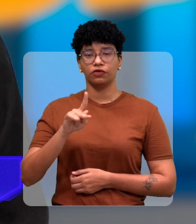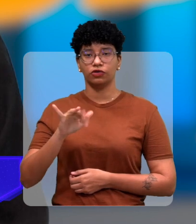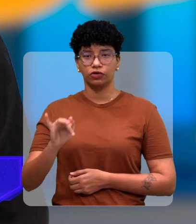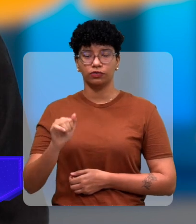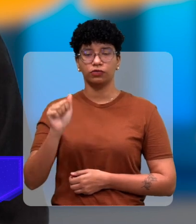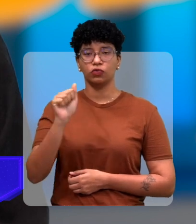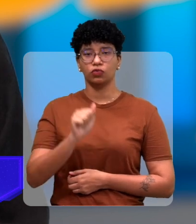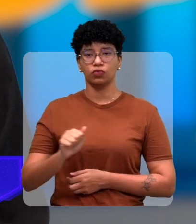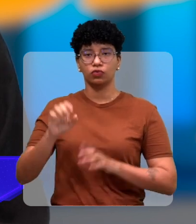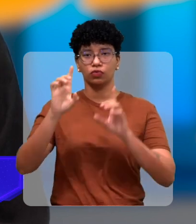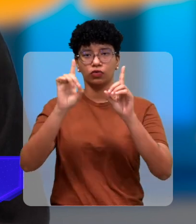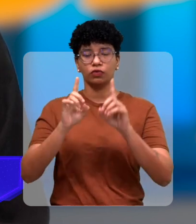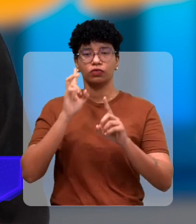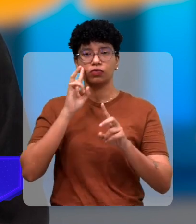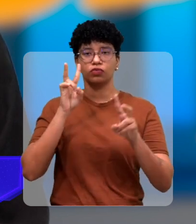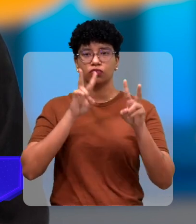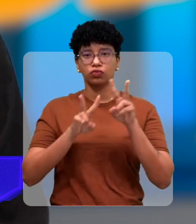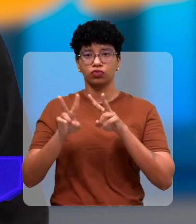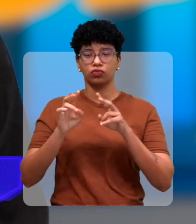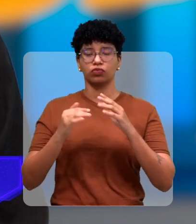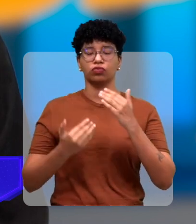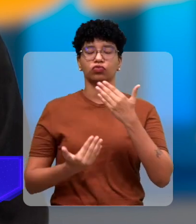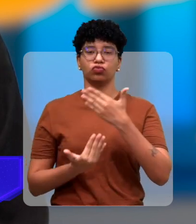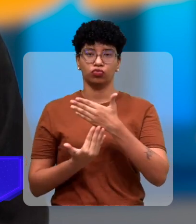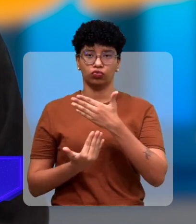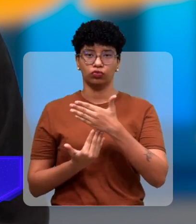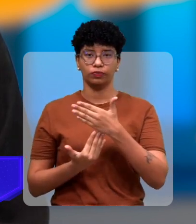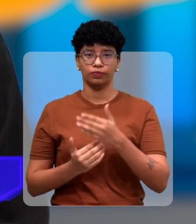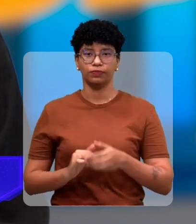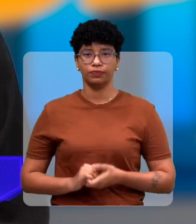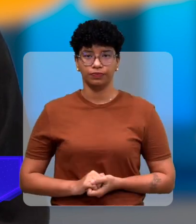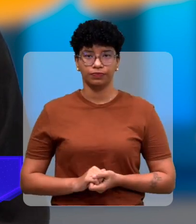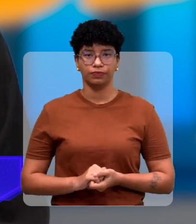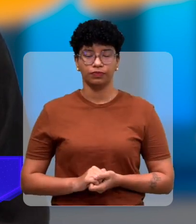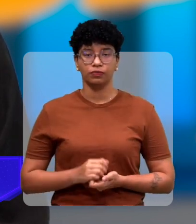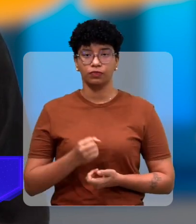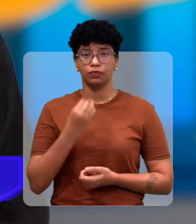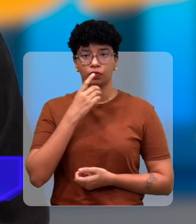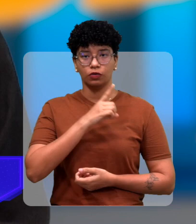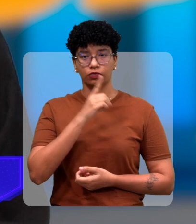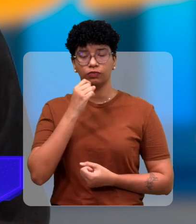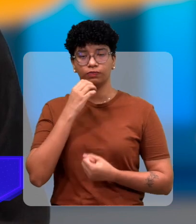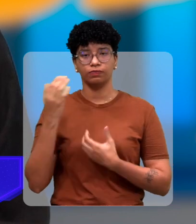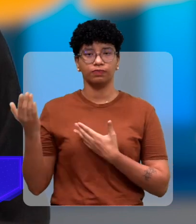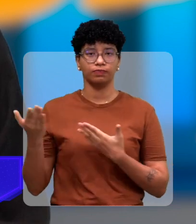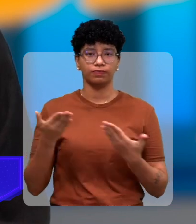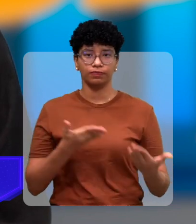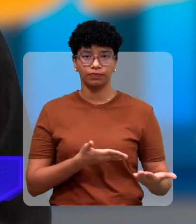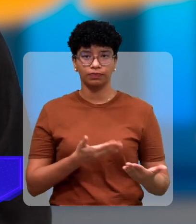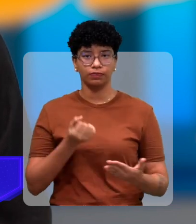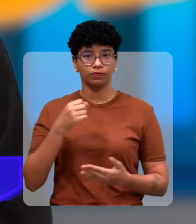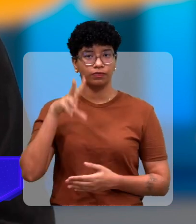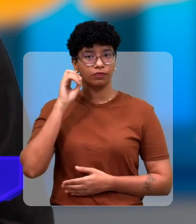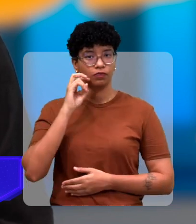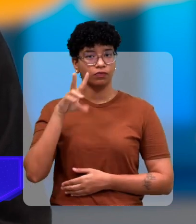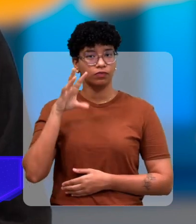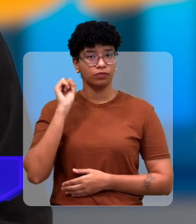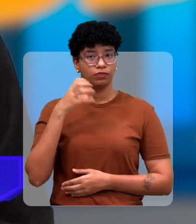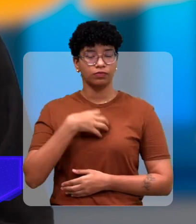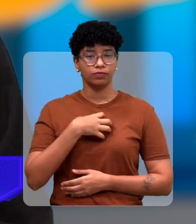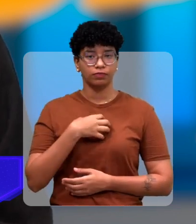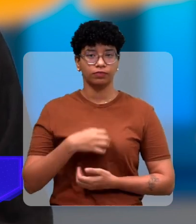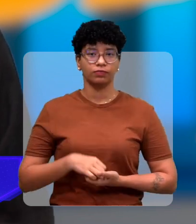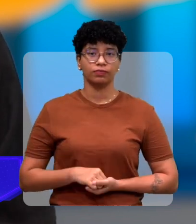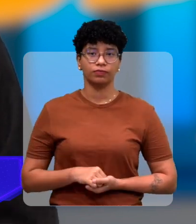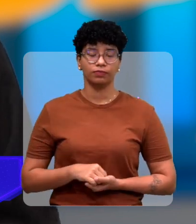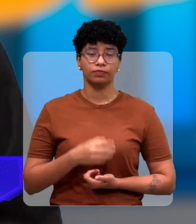de Deficientes Visuais de Timon. Antônio Carlos, bom dia, seja bem-vindo ao Vê ou Vê Sentir. Bom dia, meu